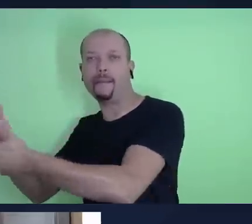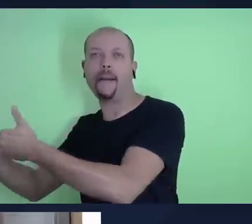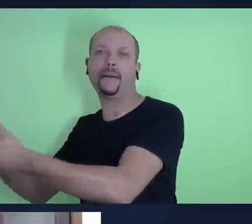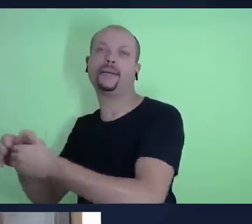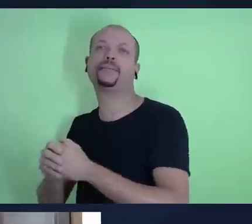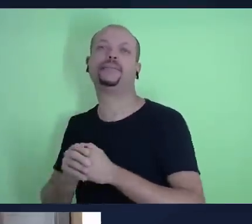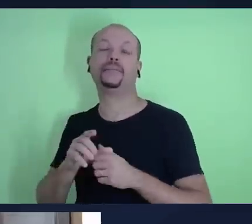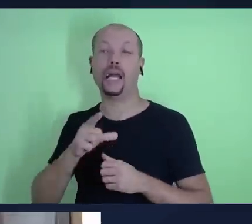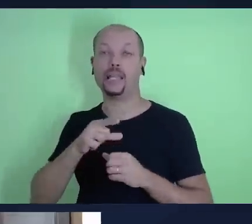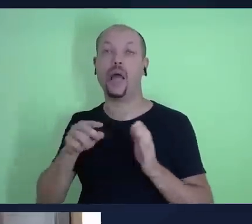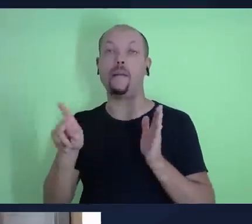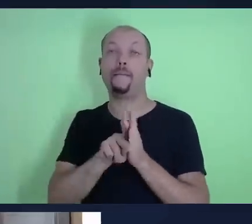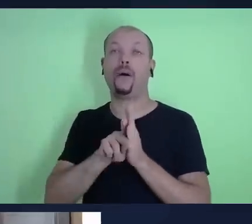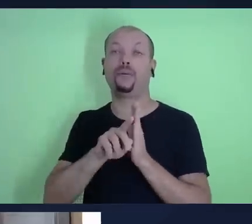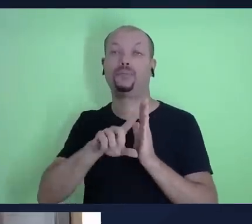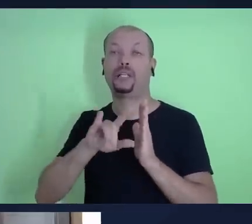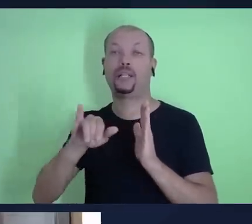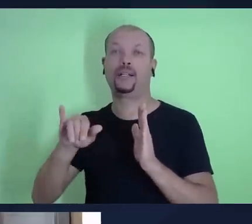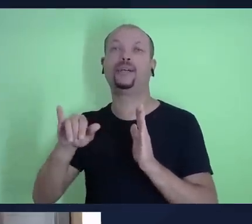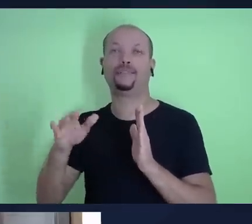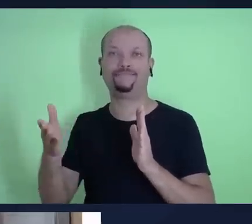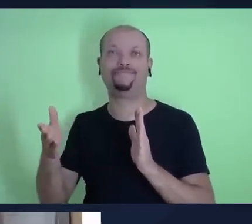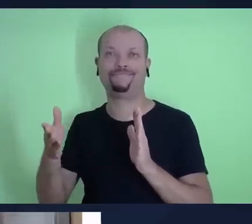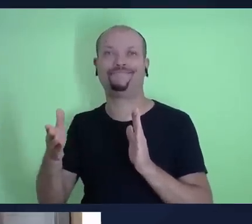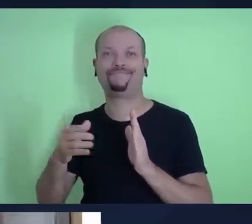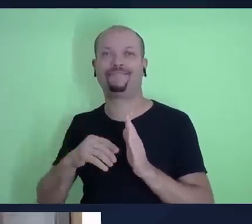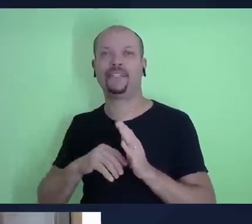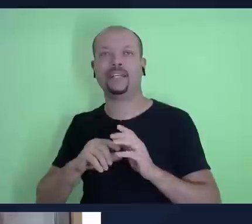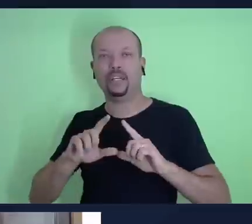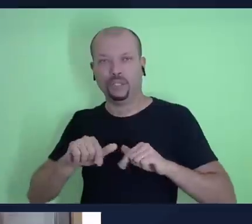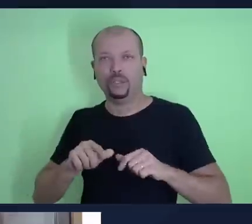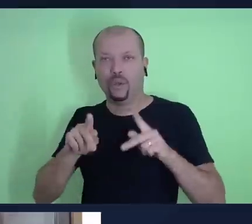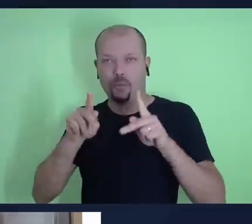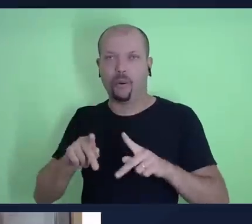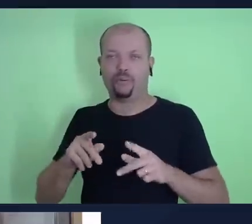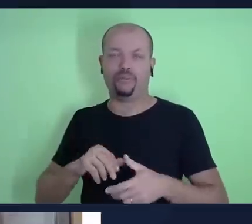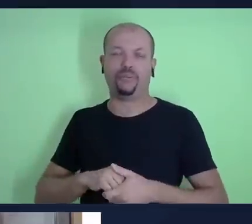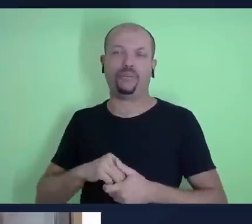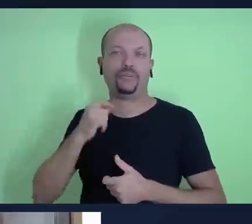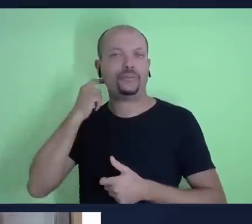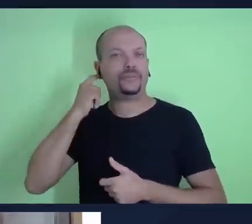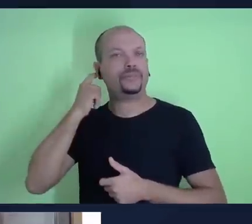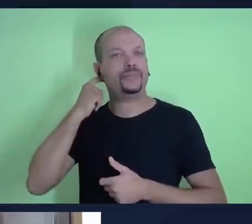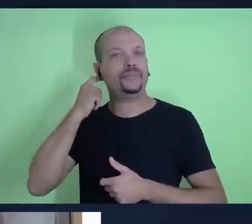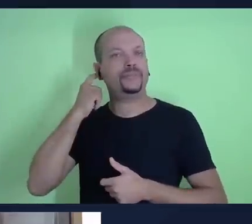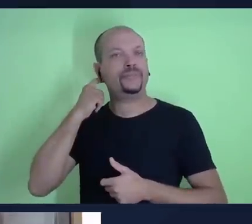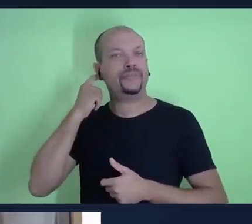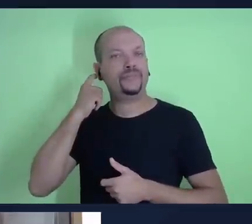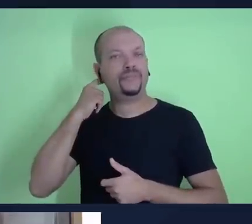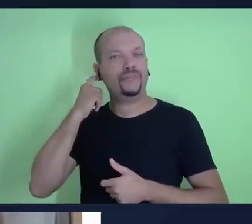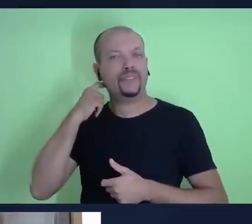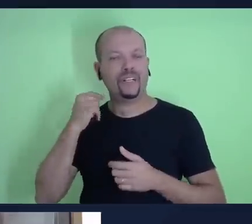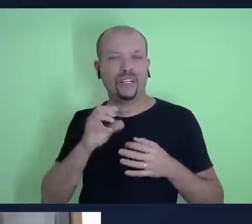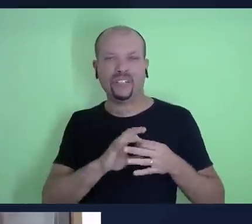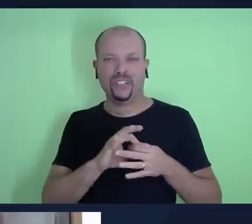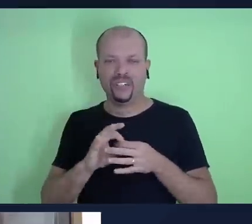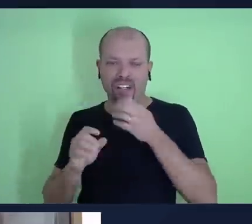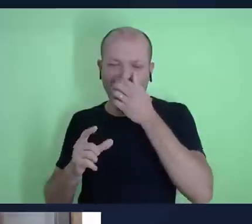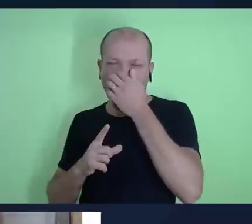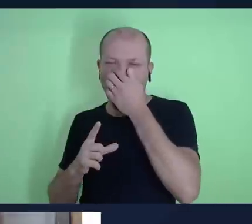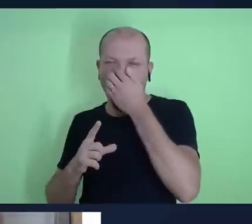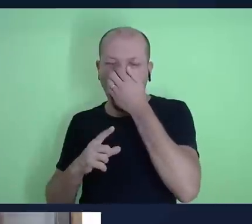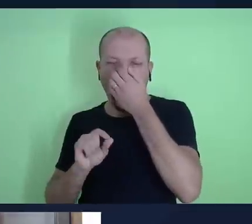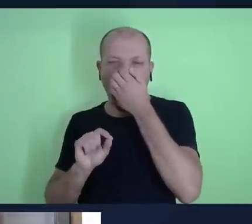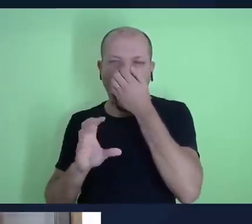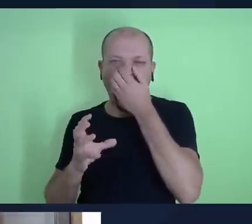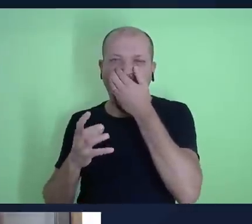formalmente estipulado nas leis do povo de Israel. Então, naquele contexto, a